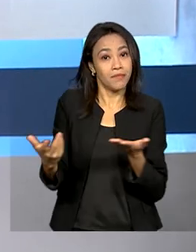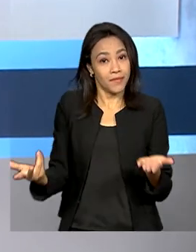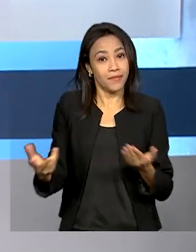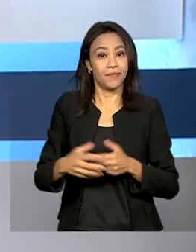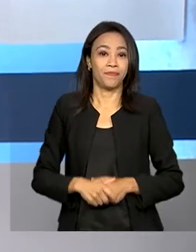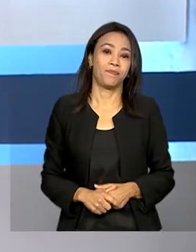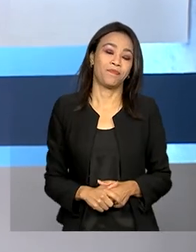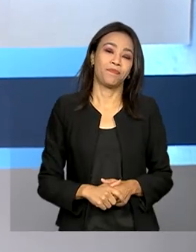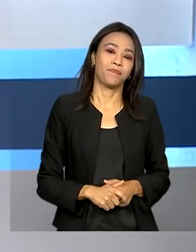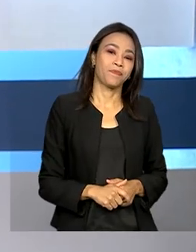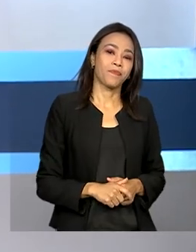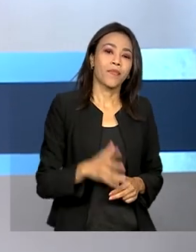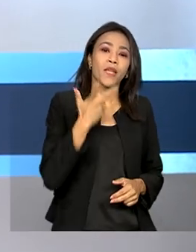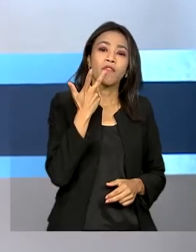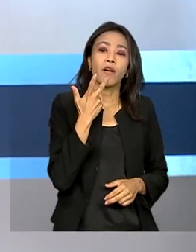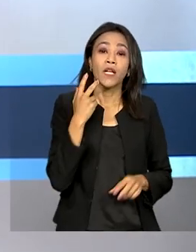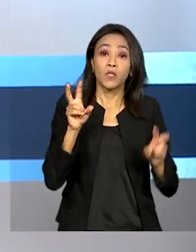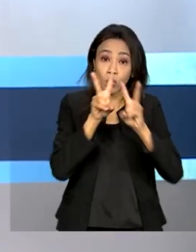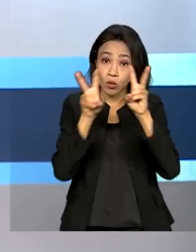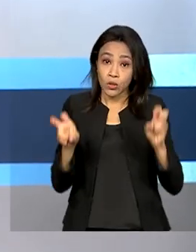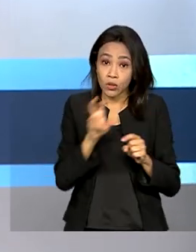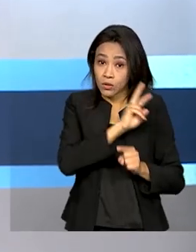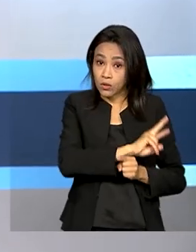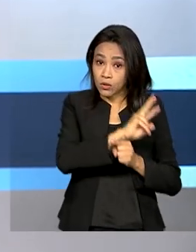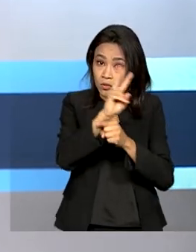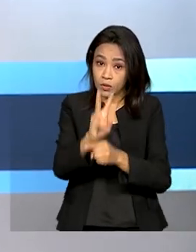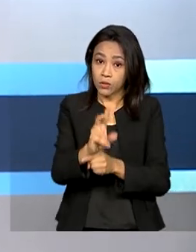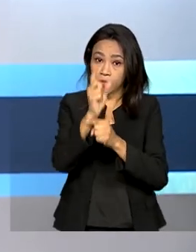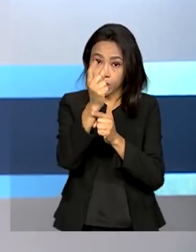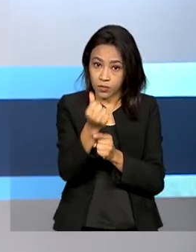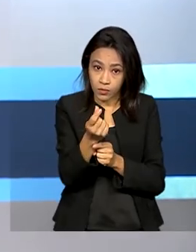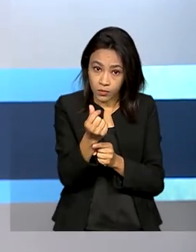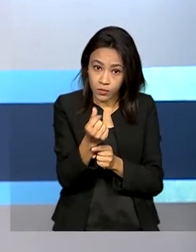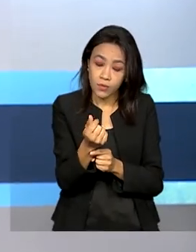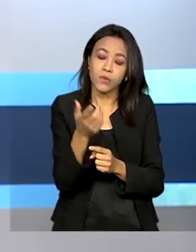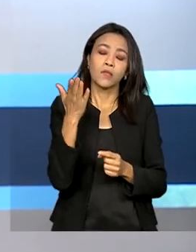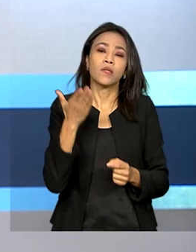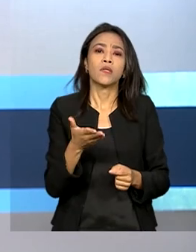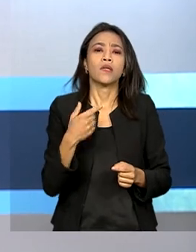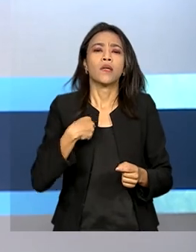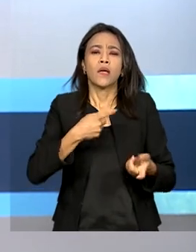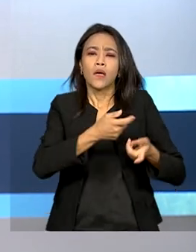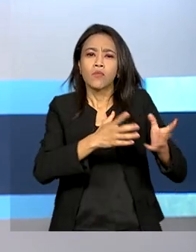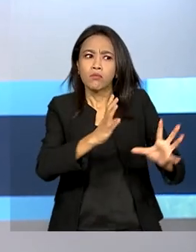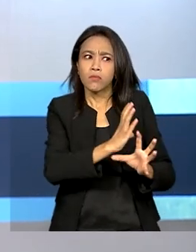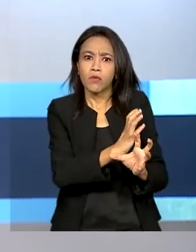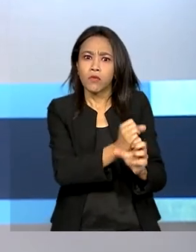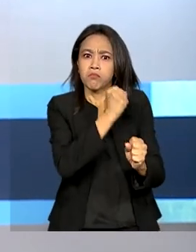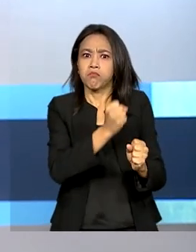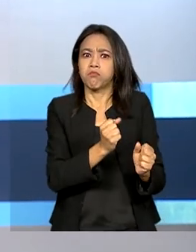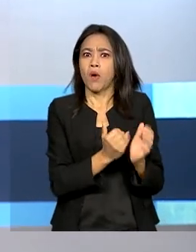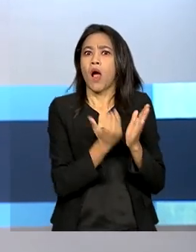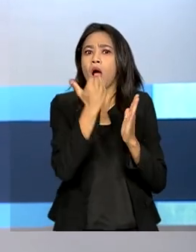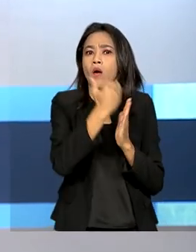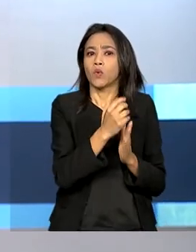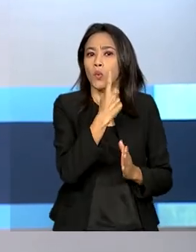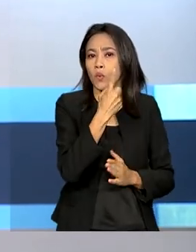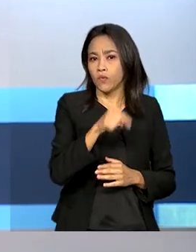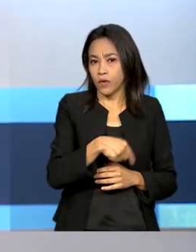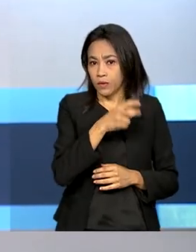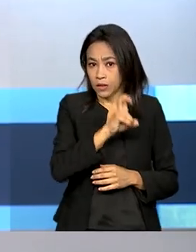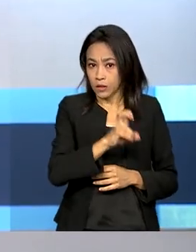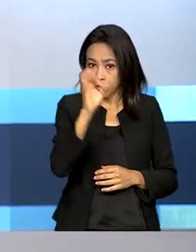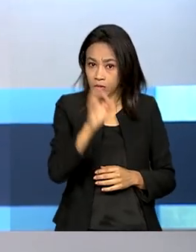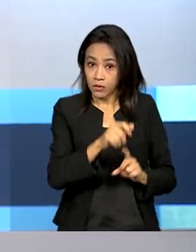E ainda falando sobre crédito, as operações do sistema financeiro acumularam alta de 1,5% em